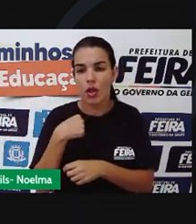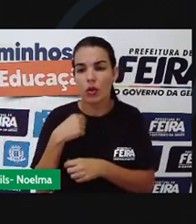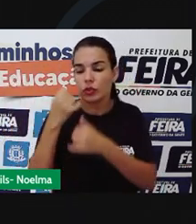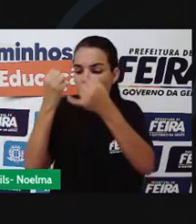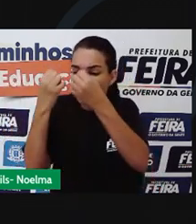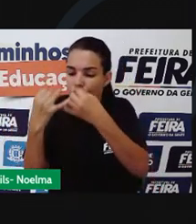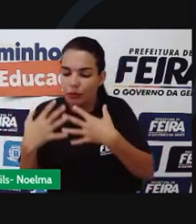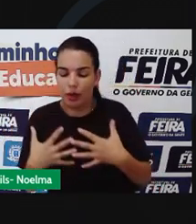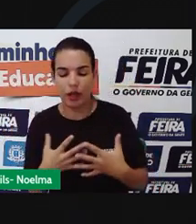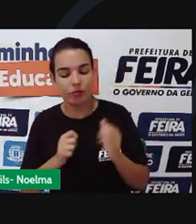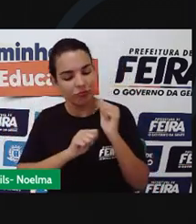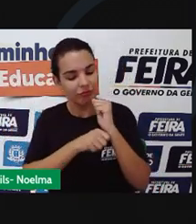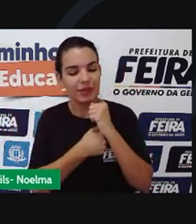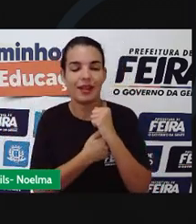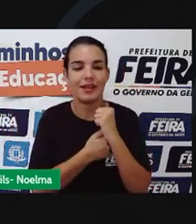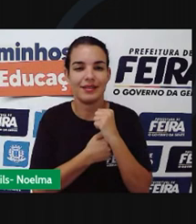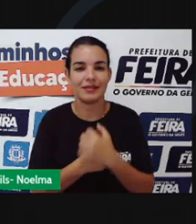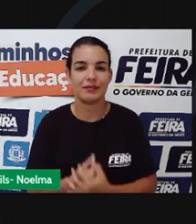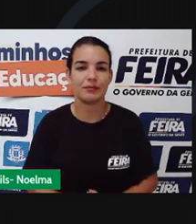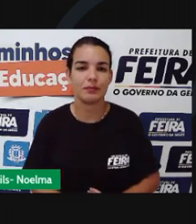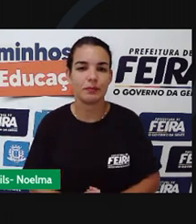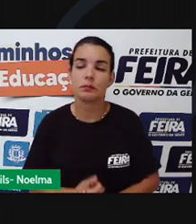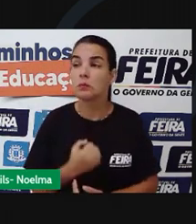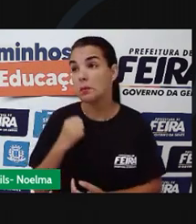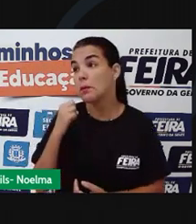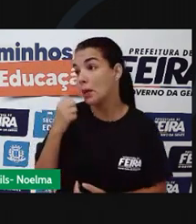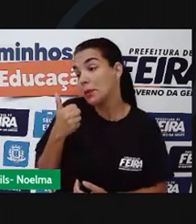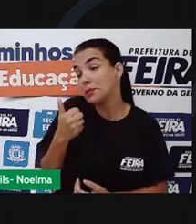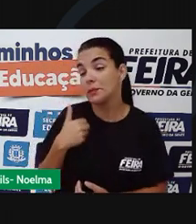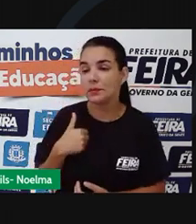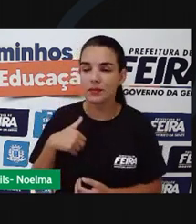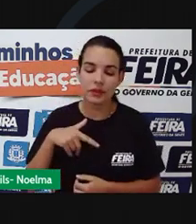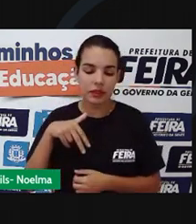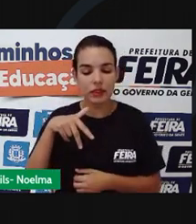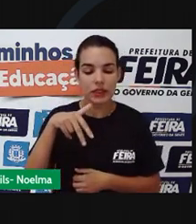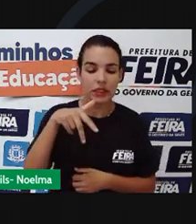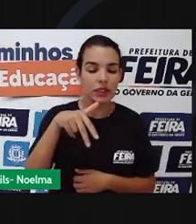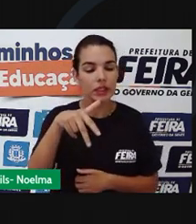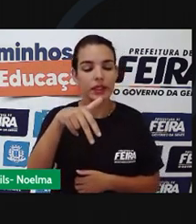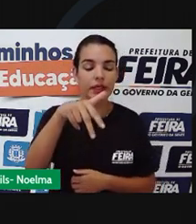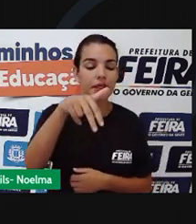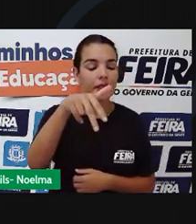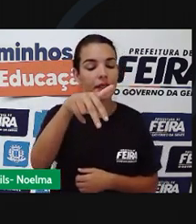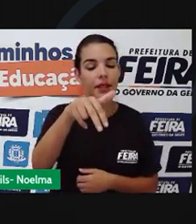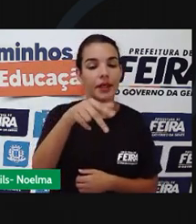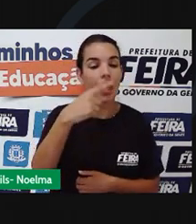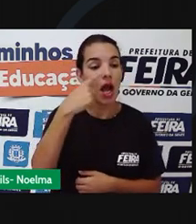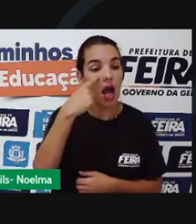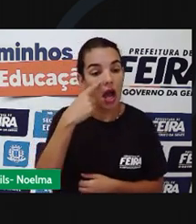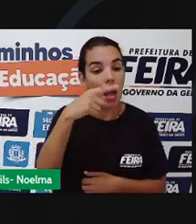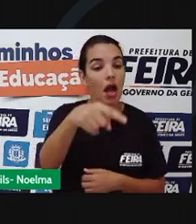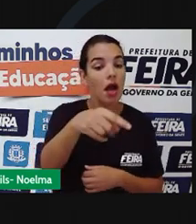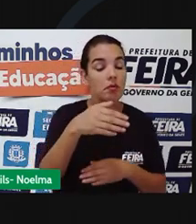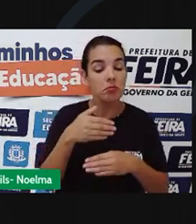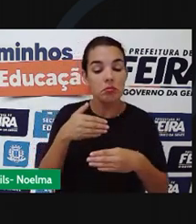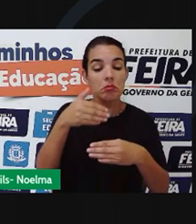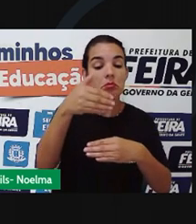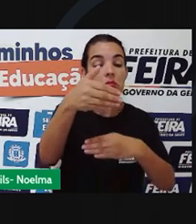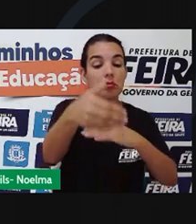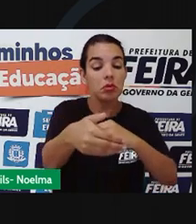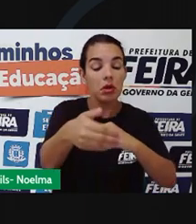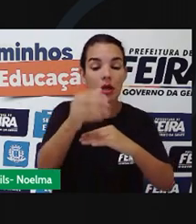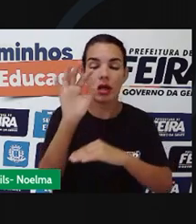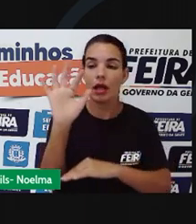um segredo. Opa! Tá bom. O menino então foi. Foi até o campo de